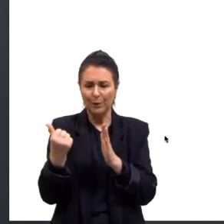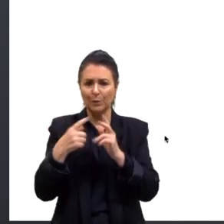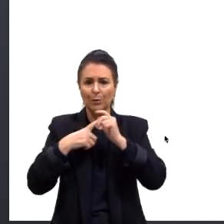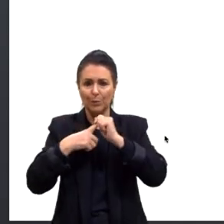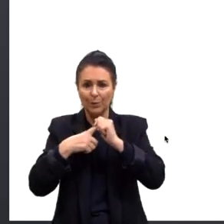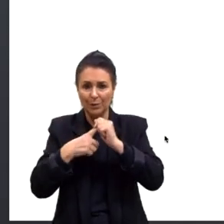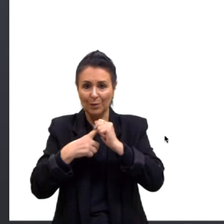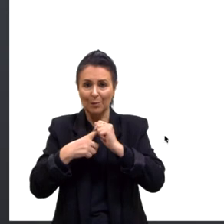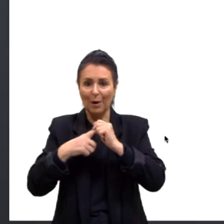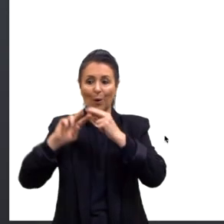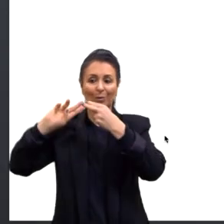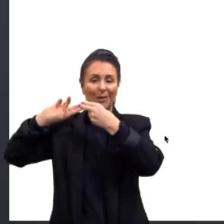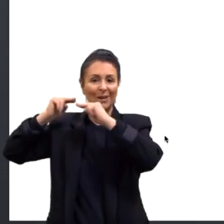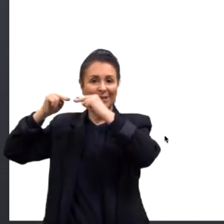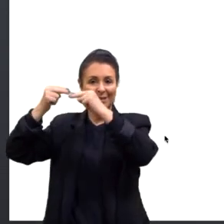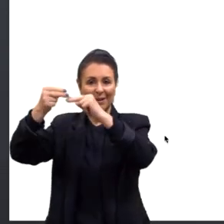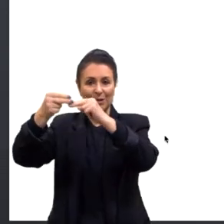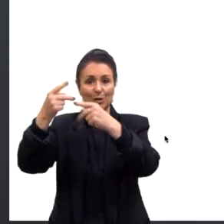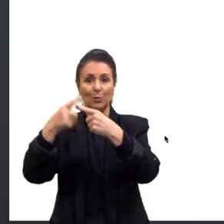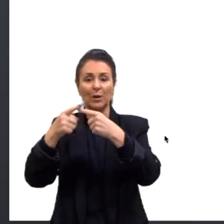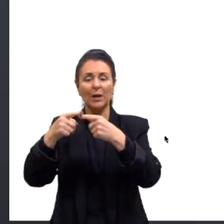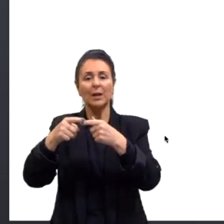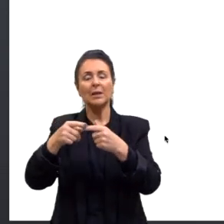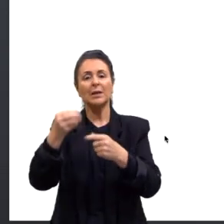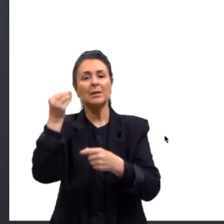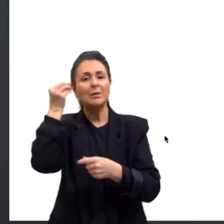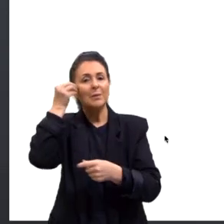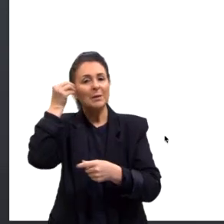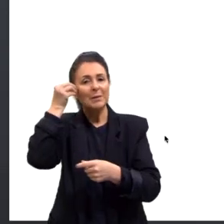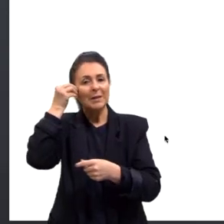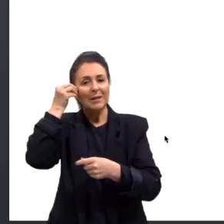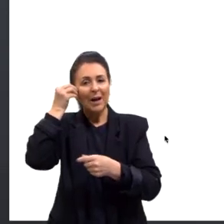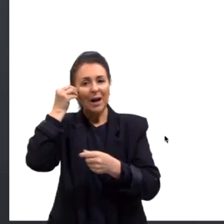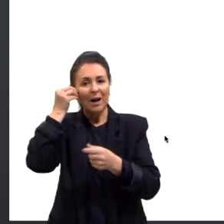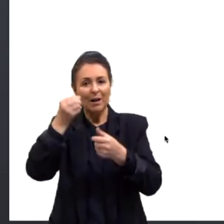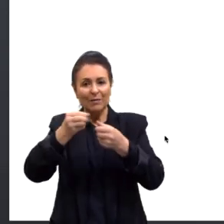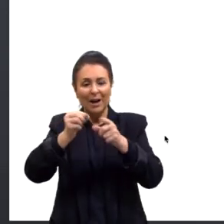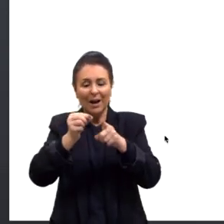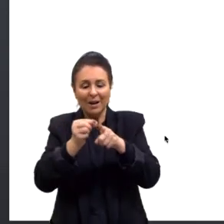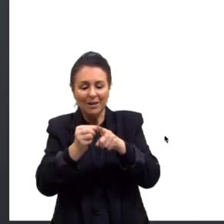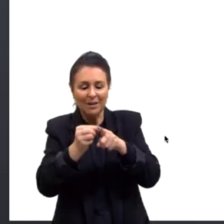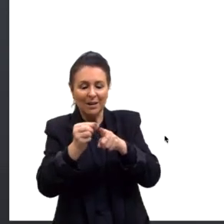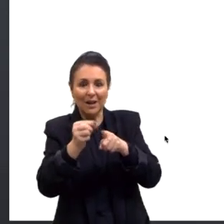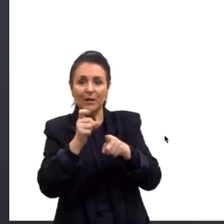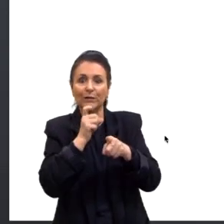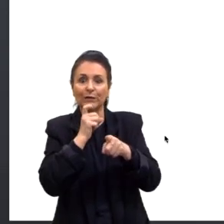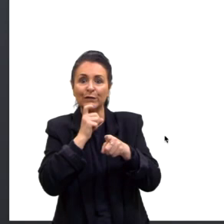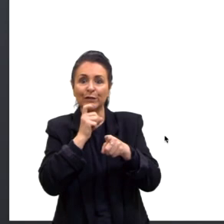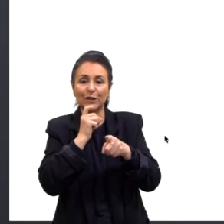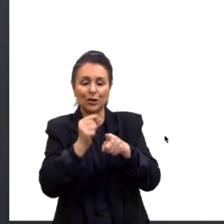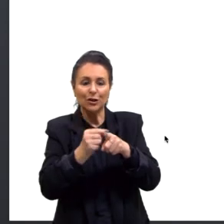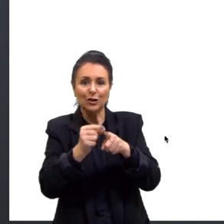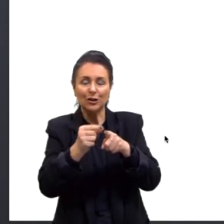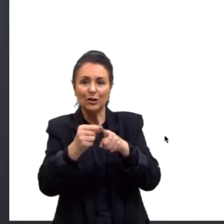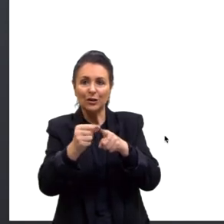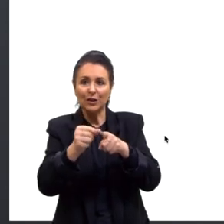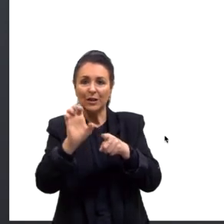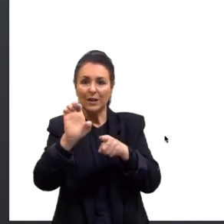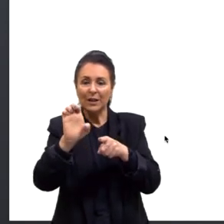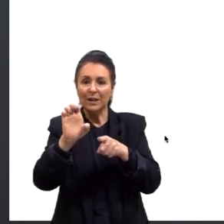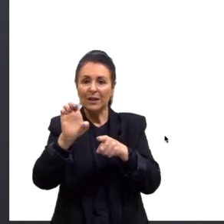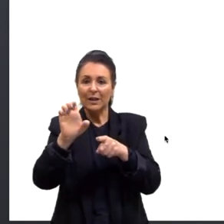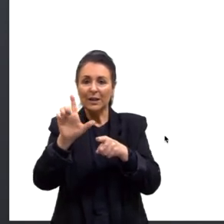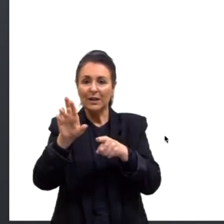com seus experimentos com as lentilhas. E as suas experiências deram fundamentos para as duas leis,